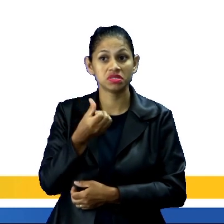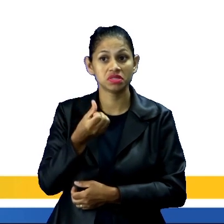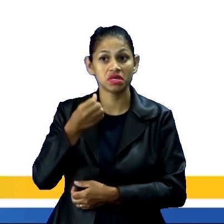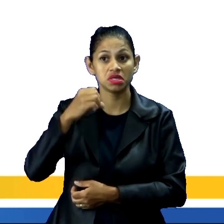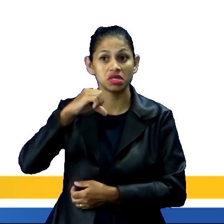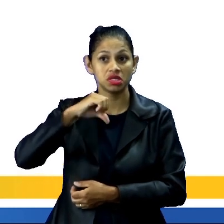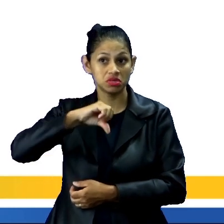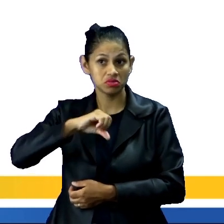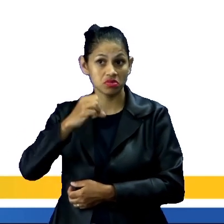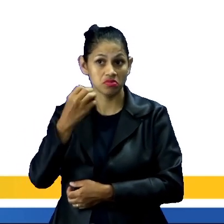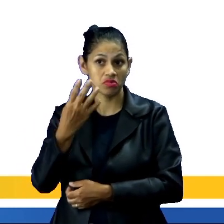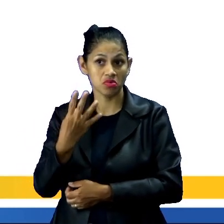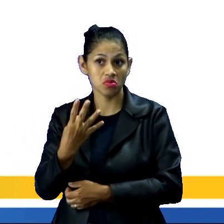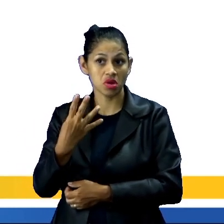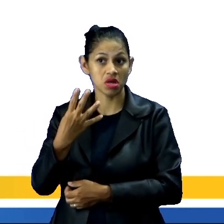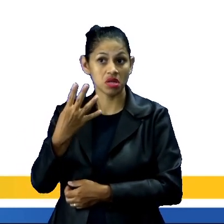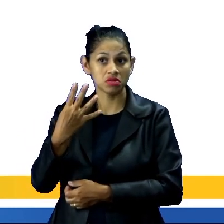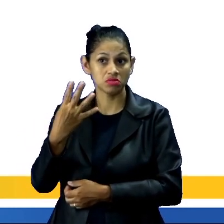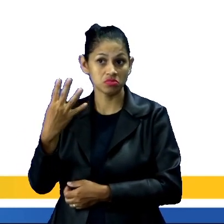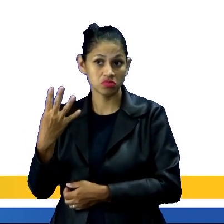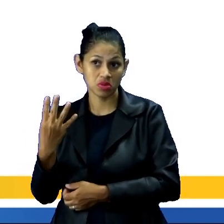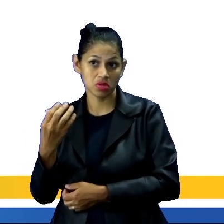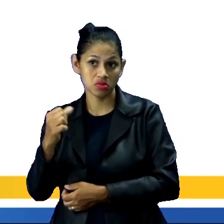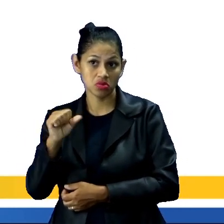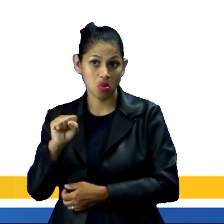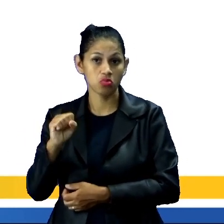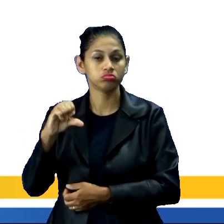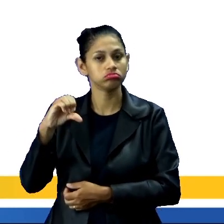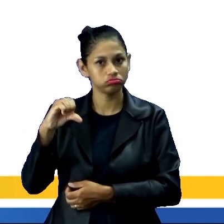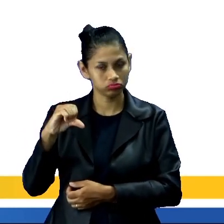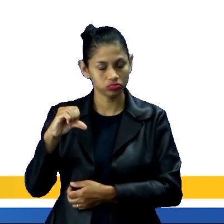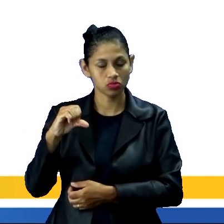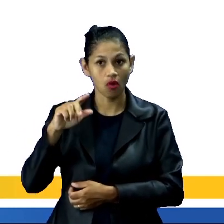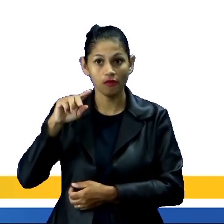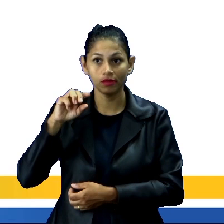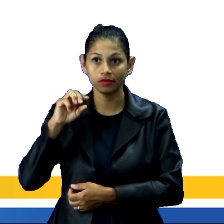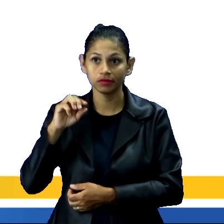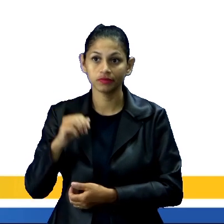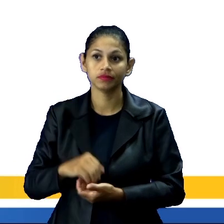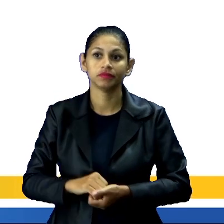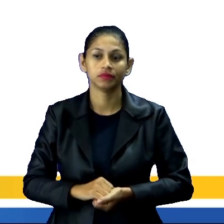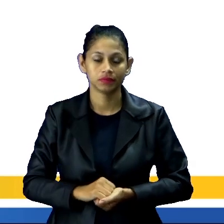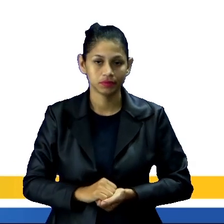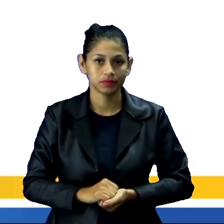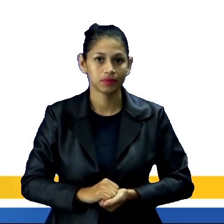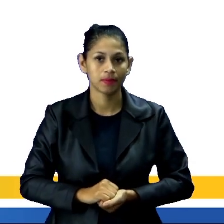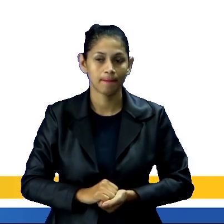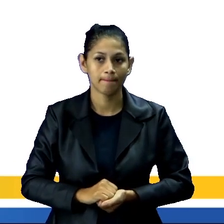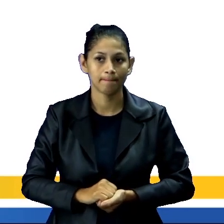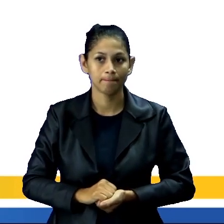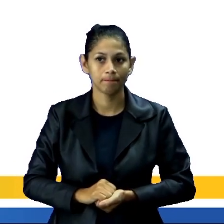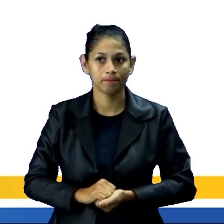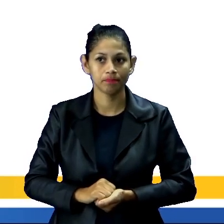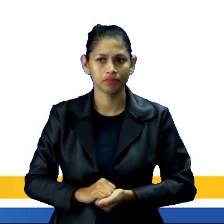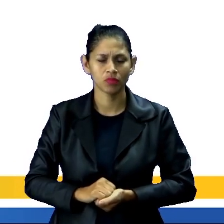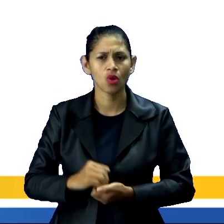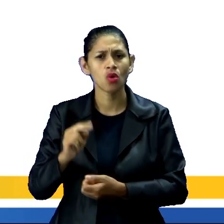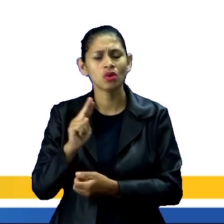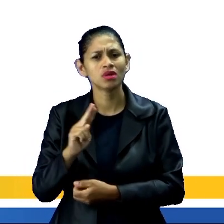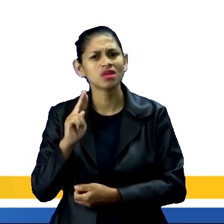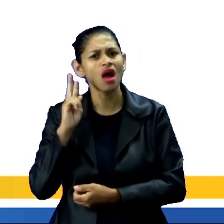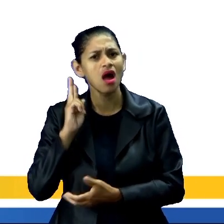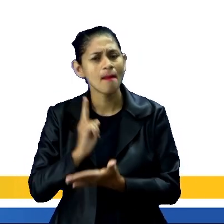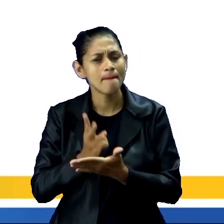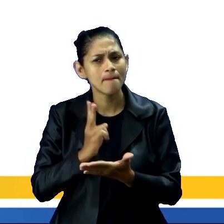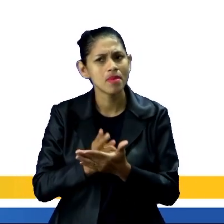imigrantes só aí em São Paulo, tá? Agora, se eu usasse essa mesma tabela e perguntasse para